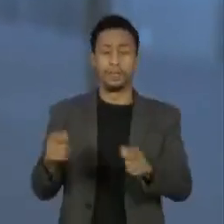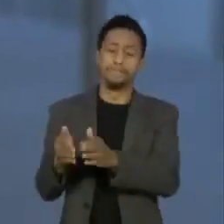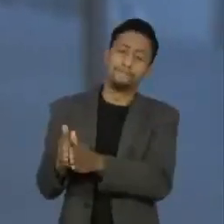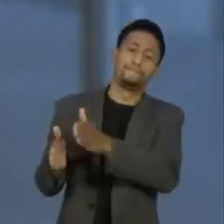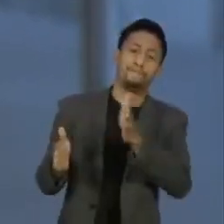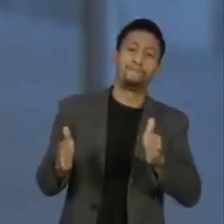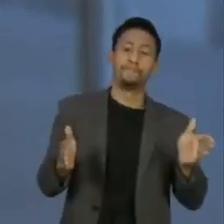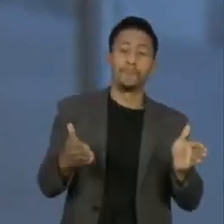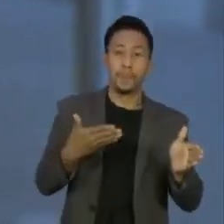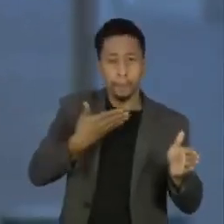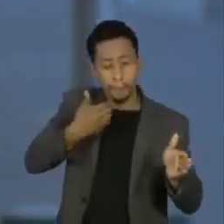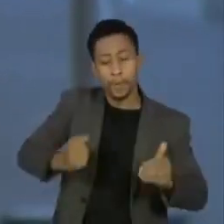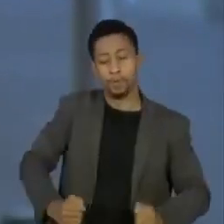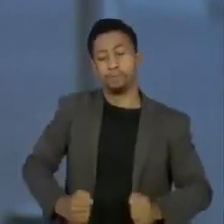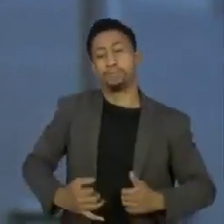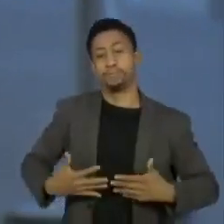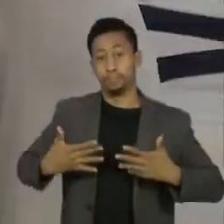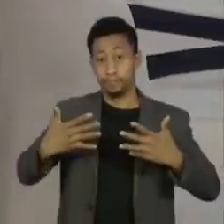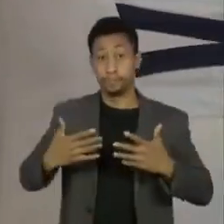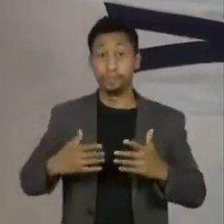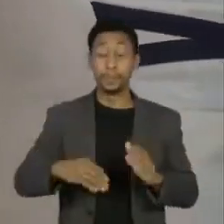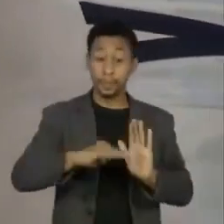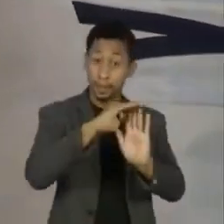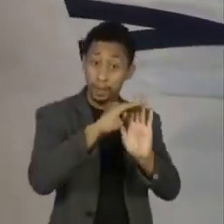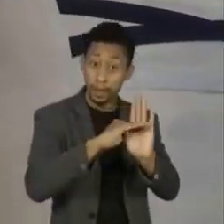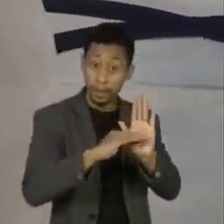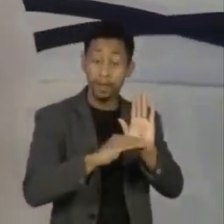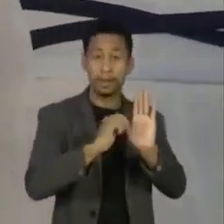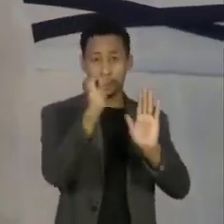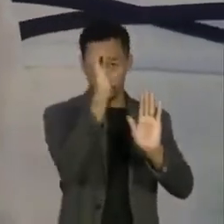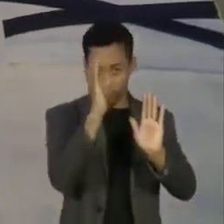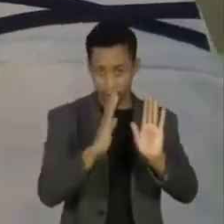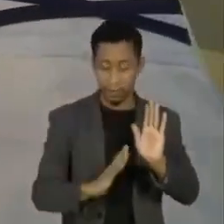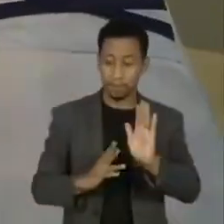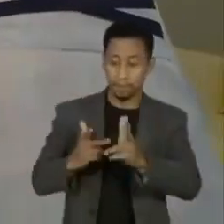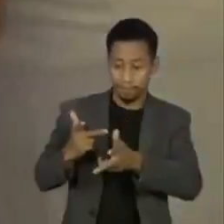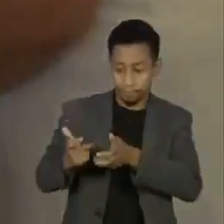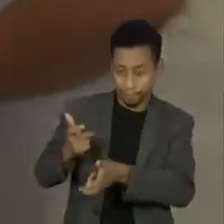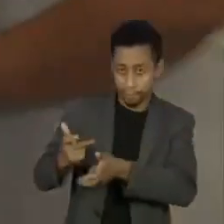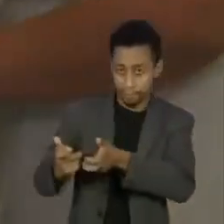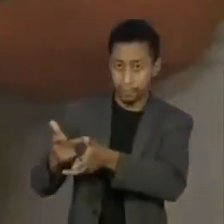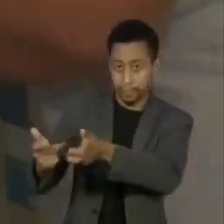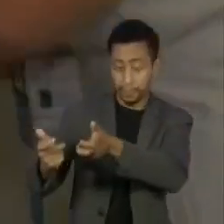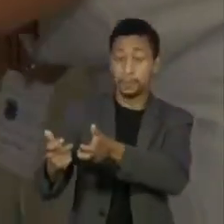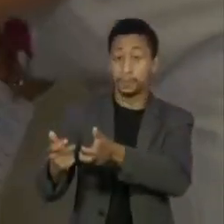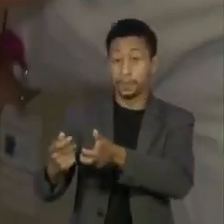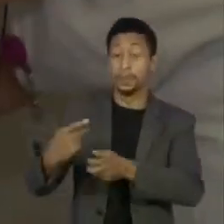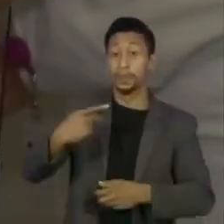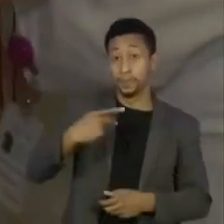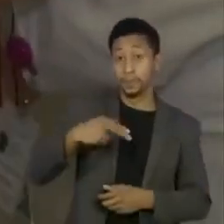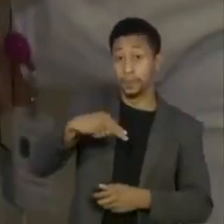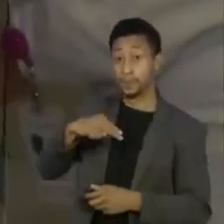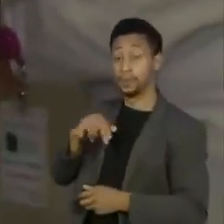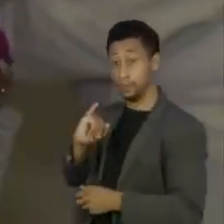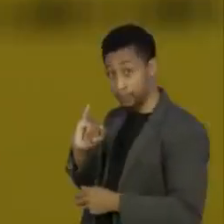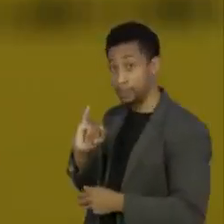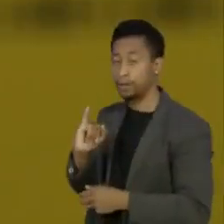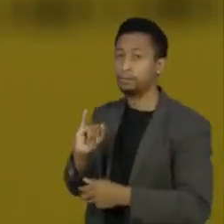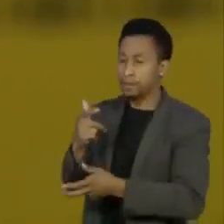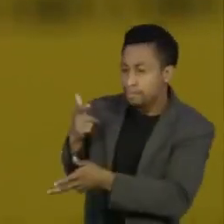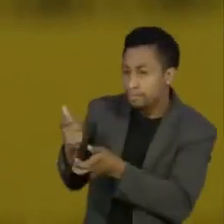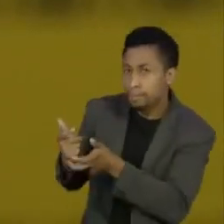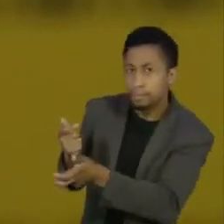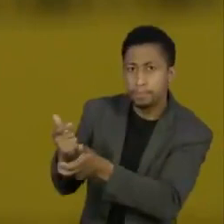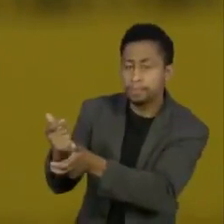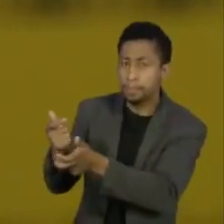dias. O Plano Nacional de Imunização conta hoje com 12 milhões de doses, suficientes para imunizar 6 milhões de brasileiros,